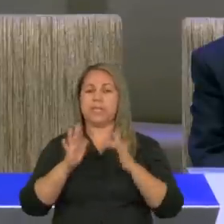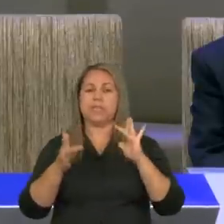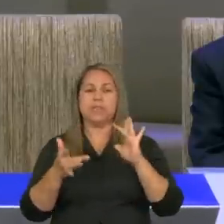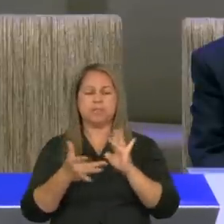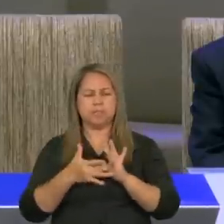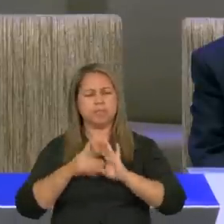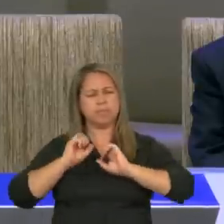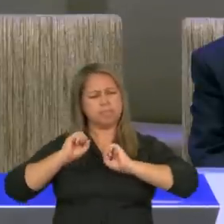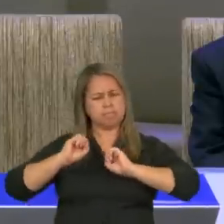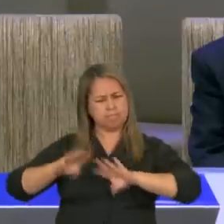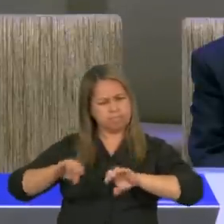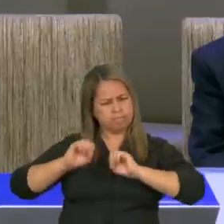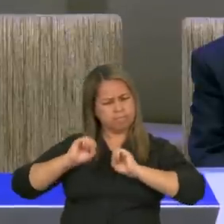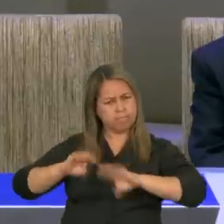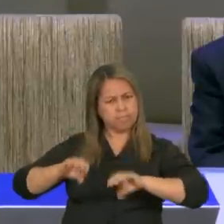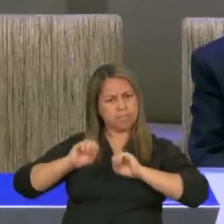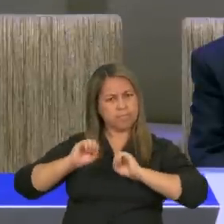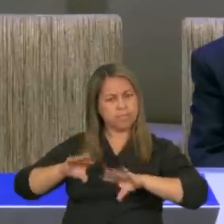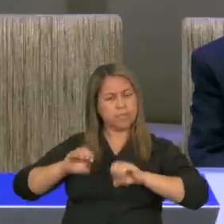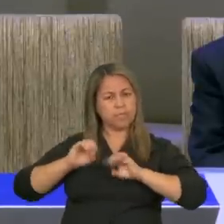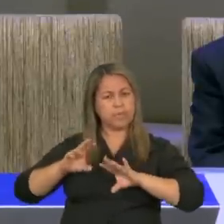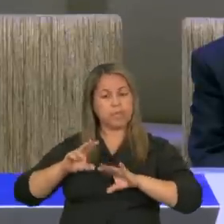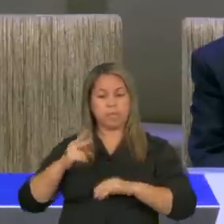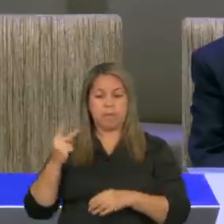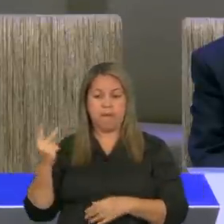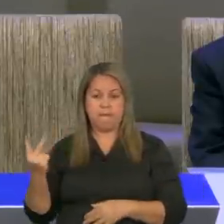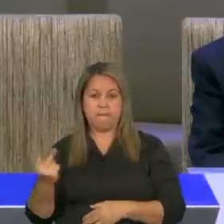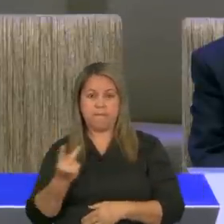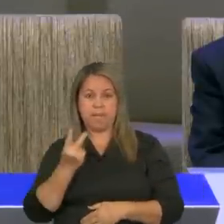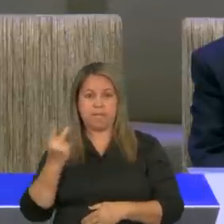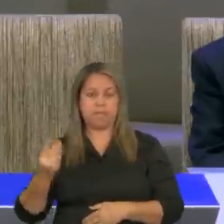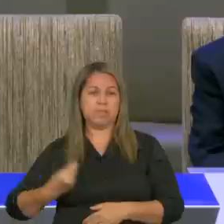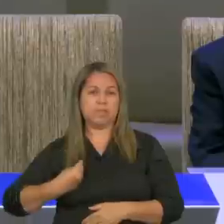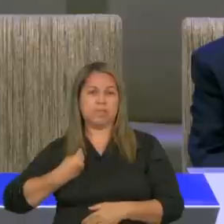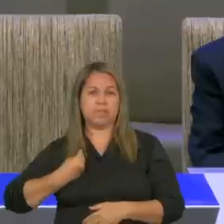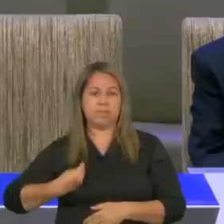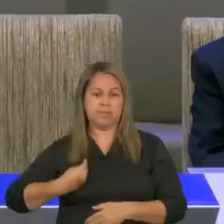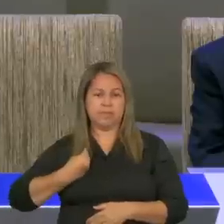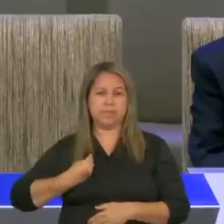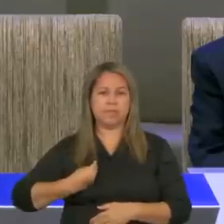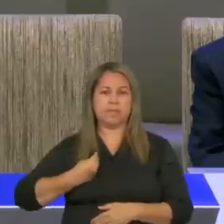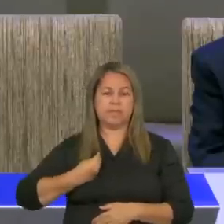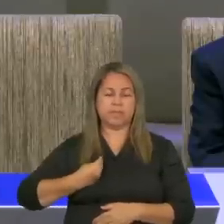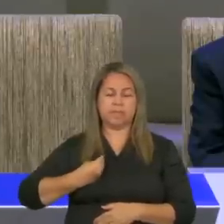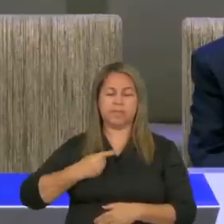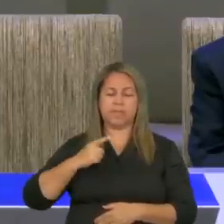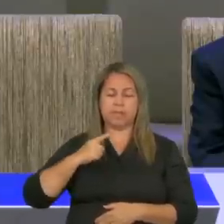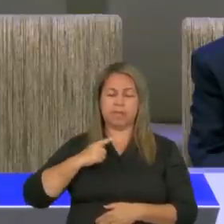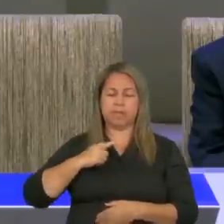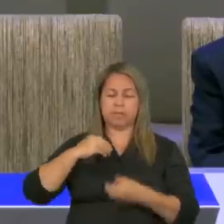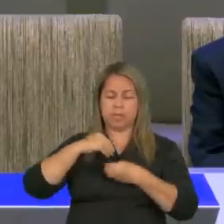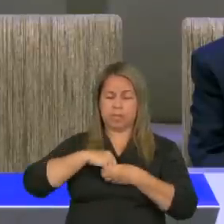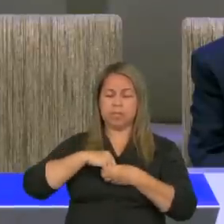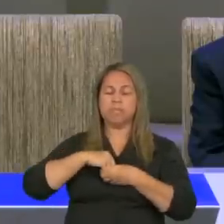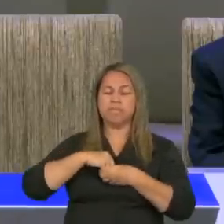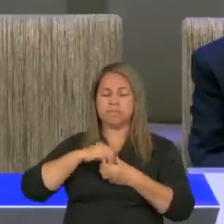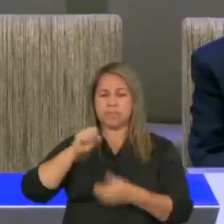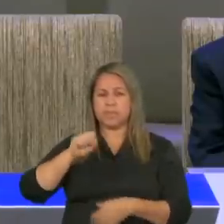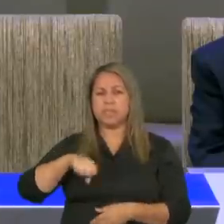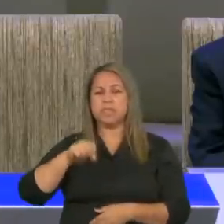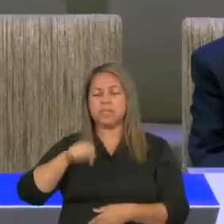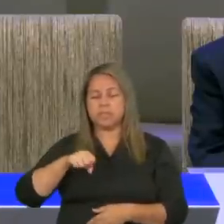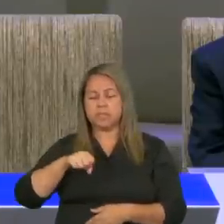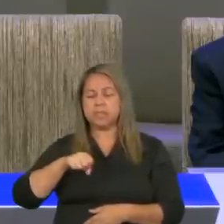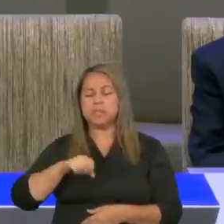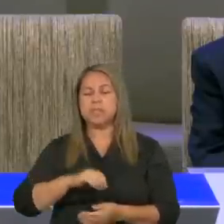ensinamento acerca do valor da vida que habita em nós. Este é um dos